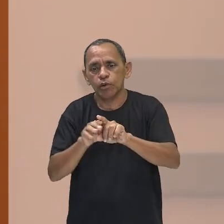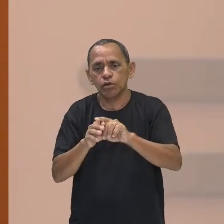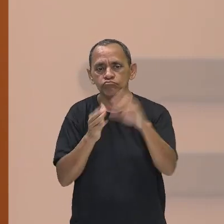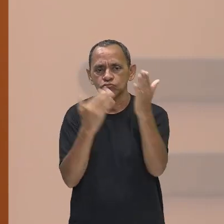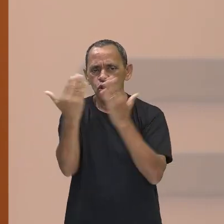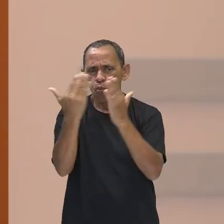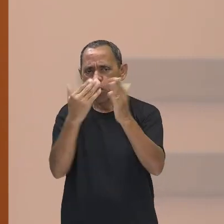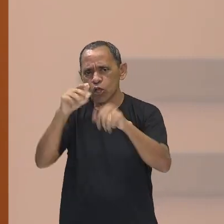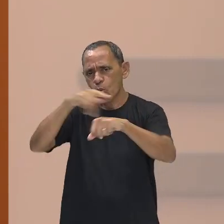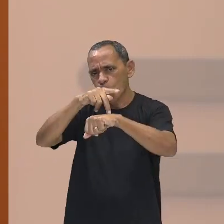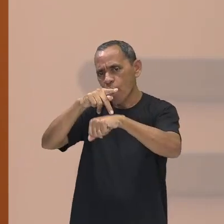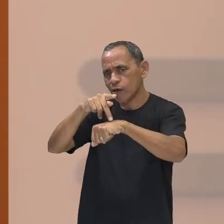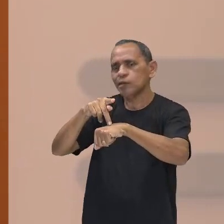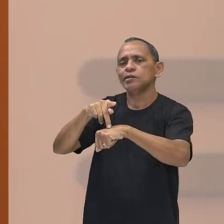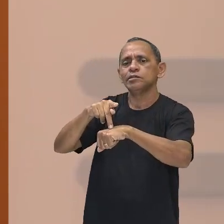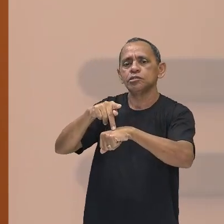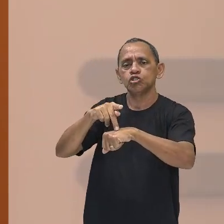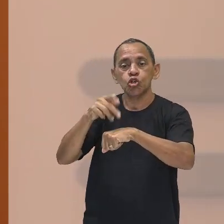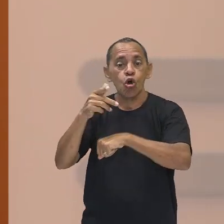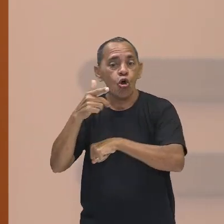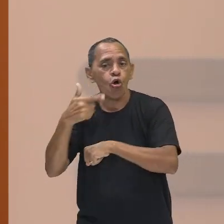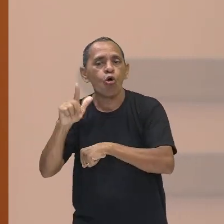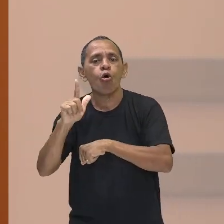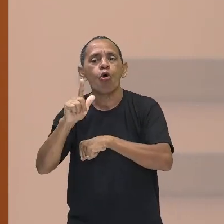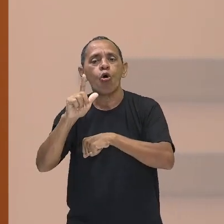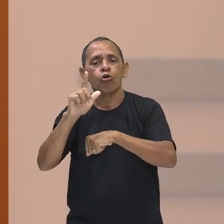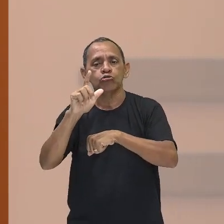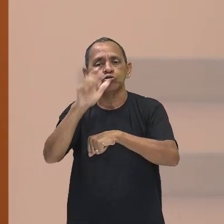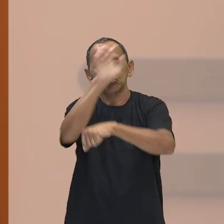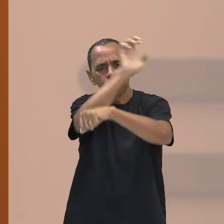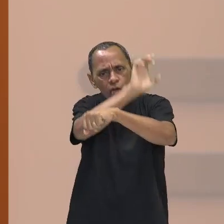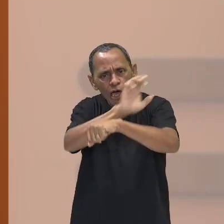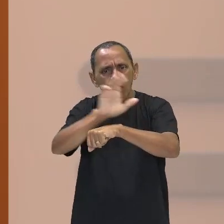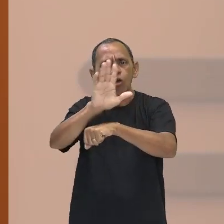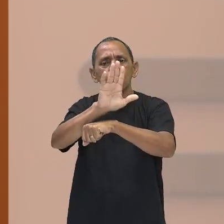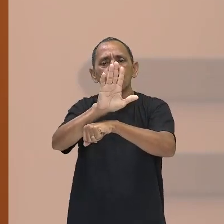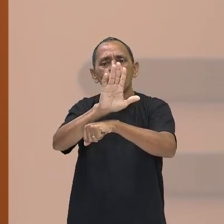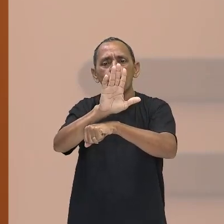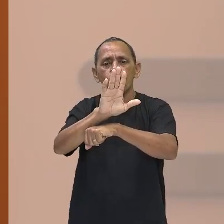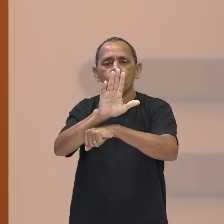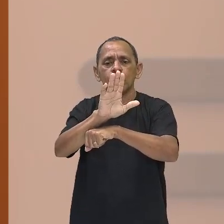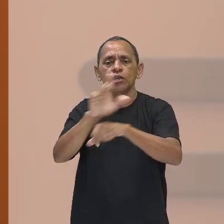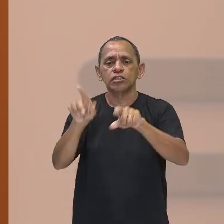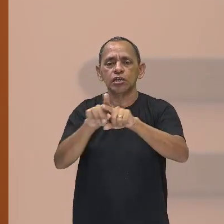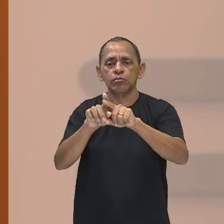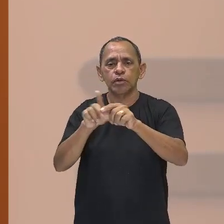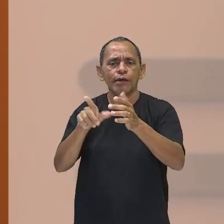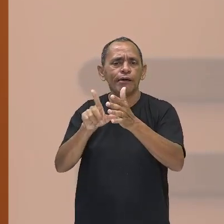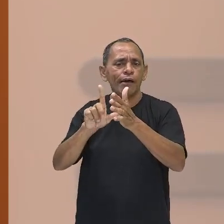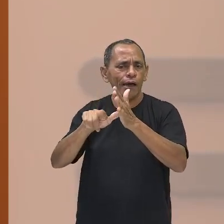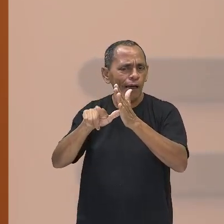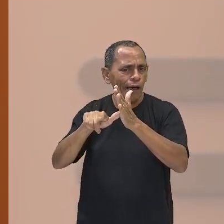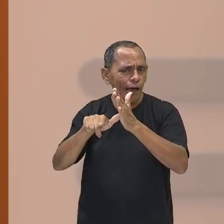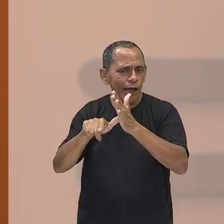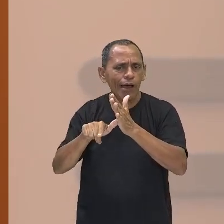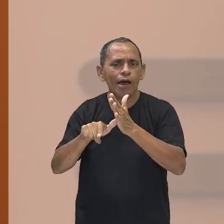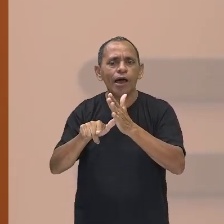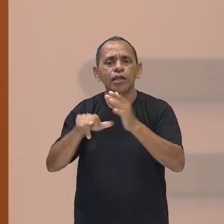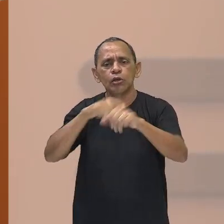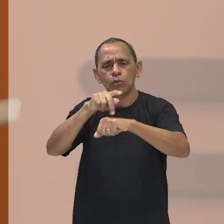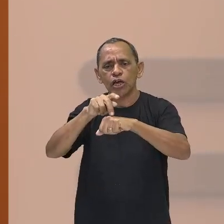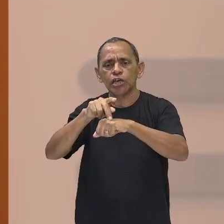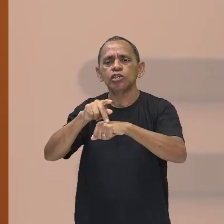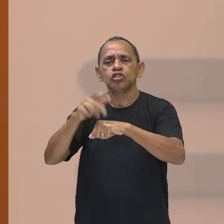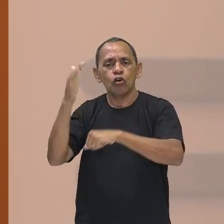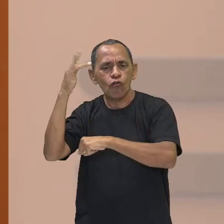países da Europa Ocidental, ela está ainda muito atrasada, porque quando os países como a França,